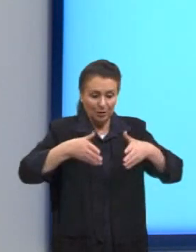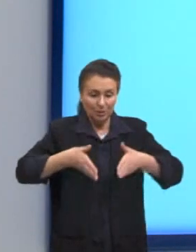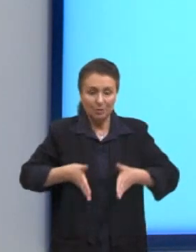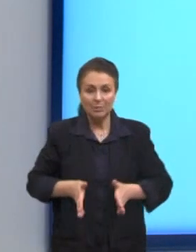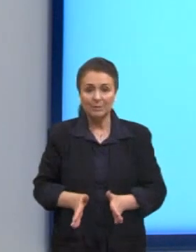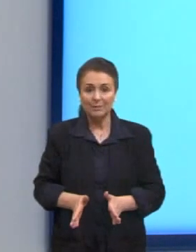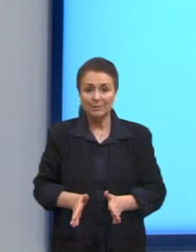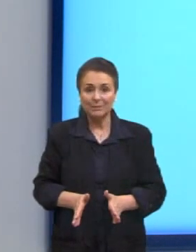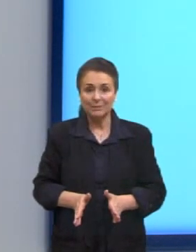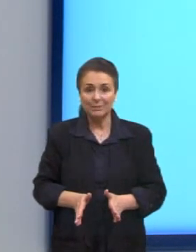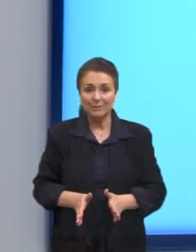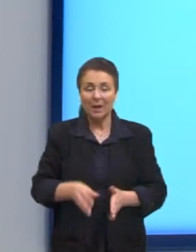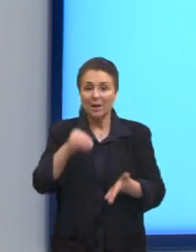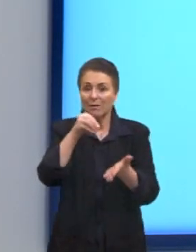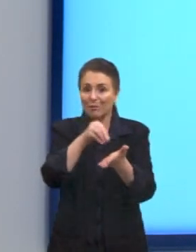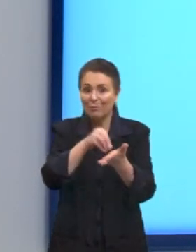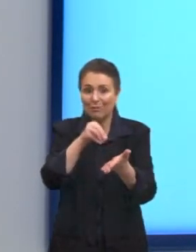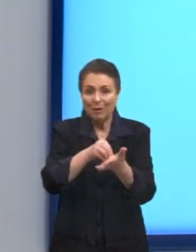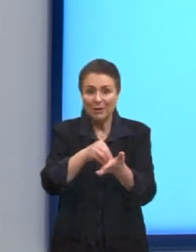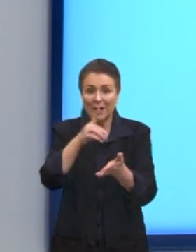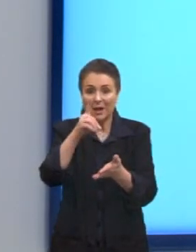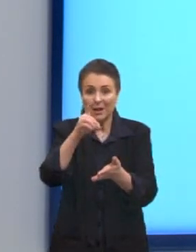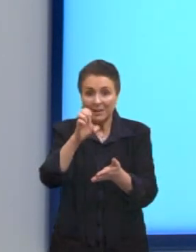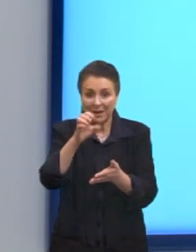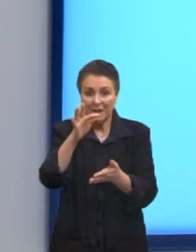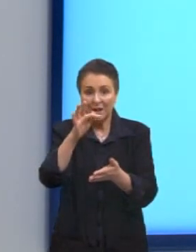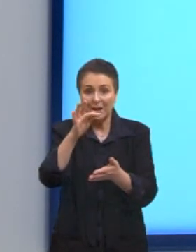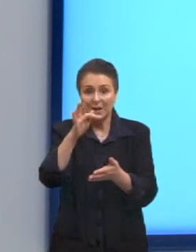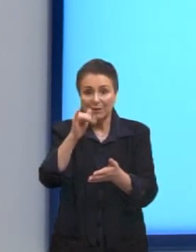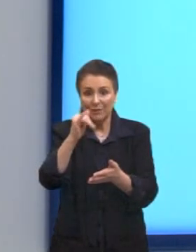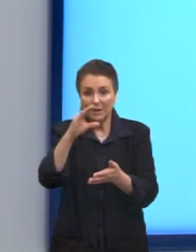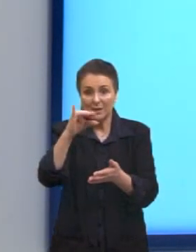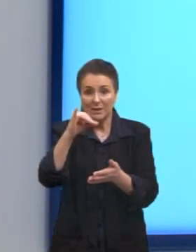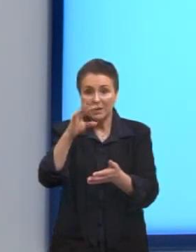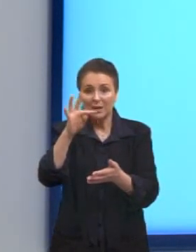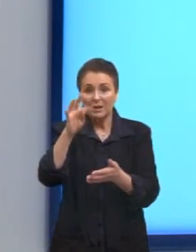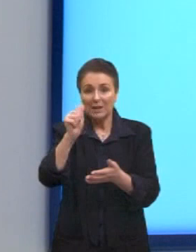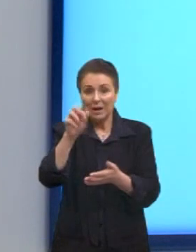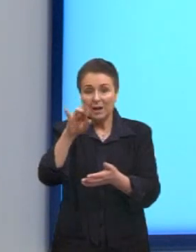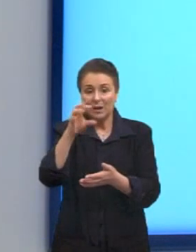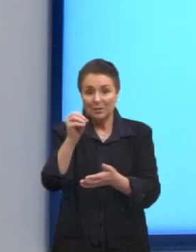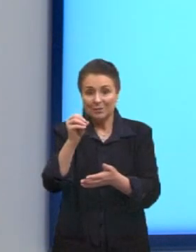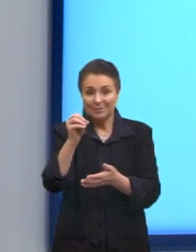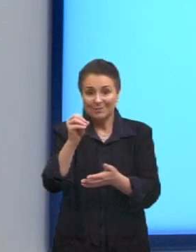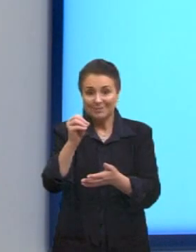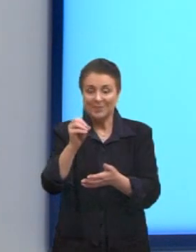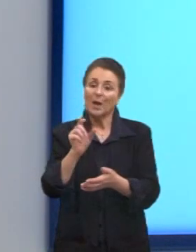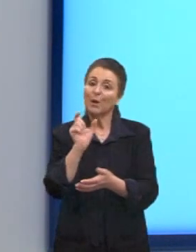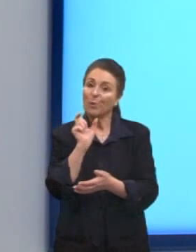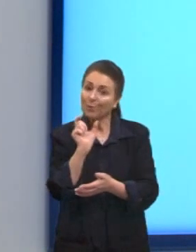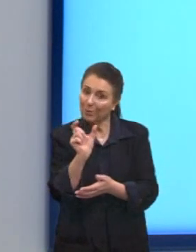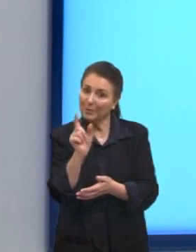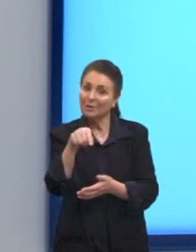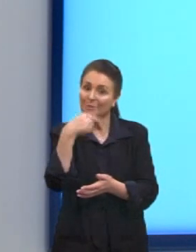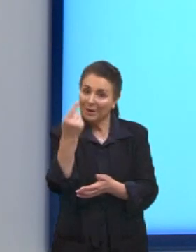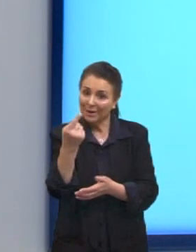Deficitário, eu coloquei aqui embaixo para ti, é derivado da palavra latina déficit. déficit.